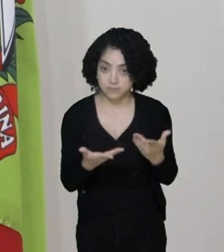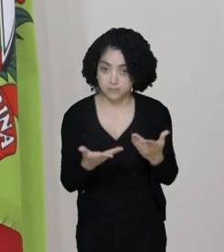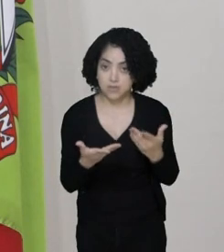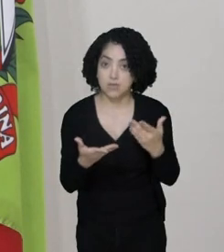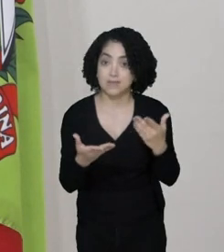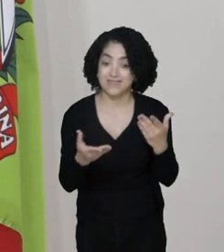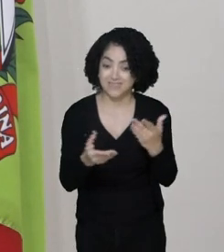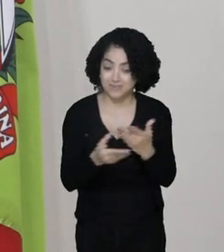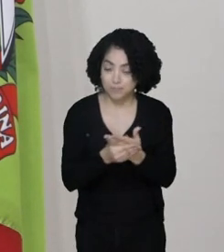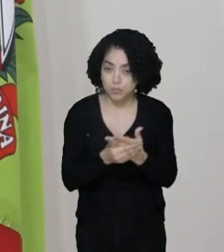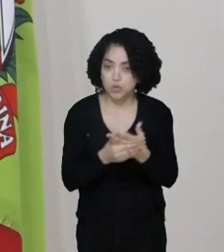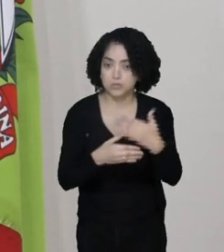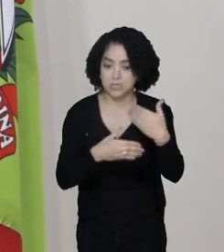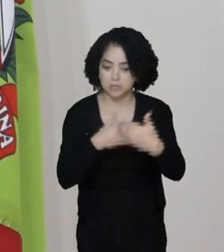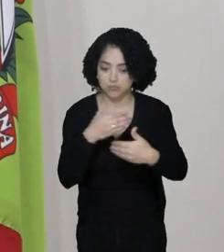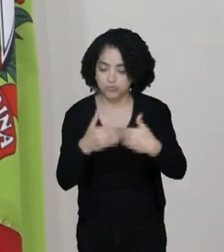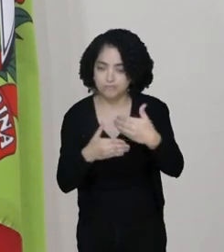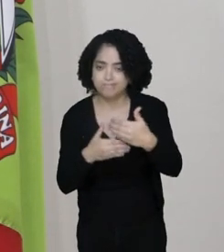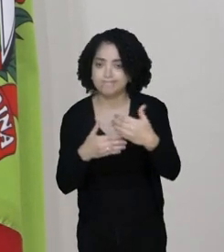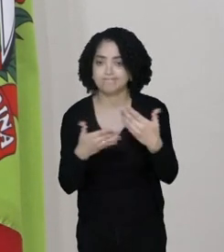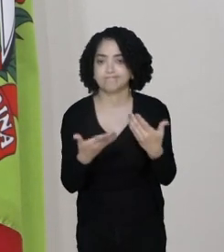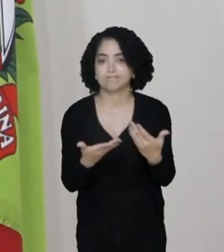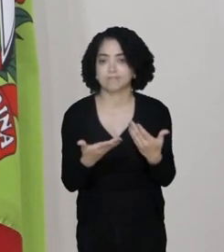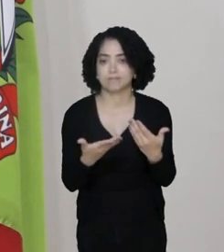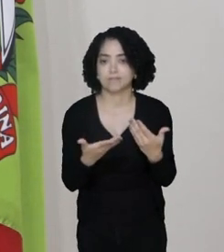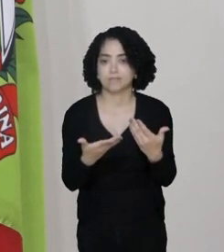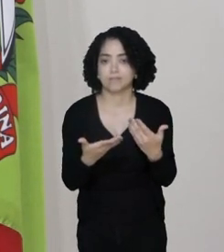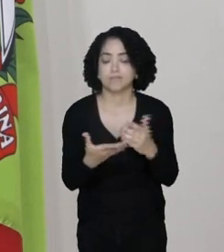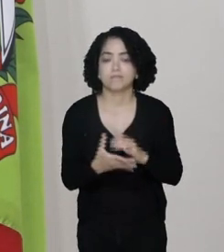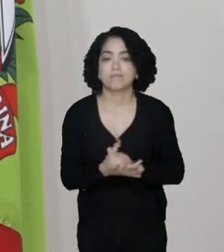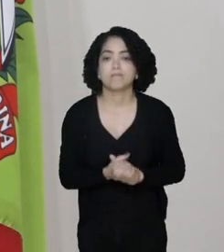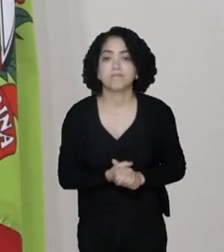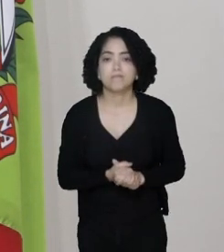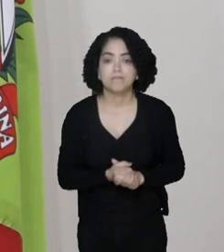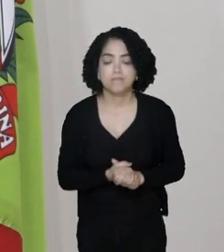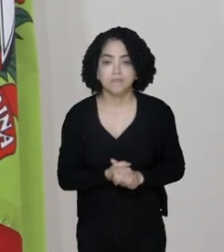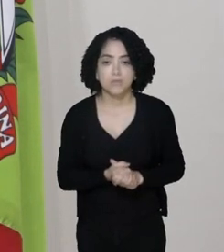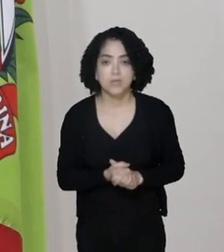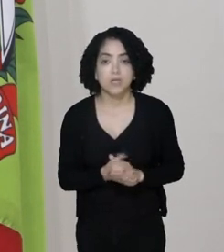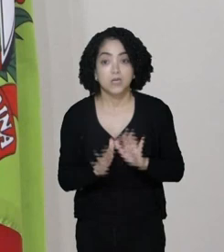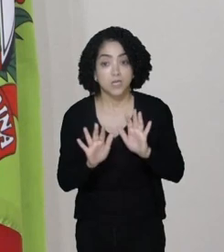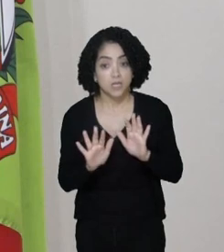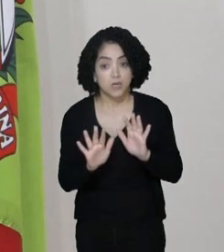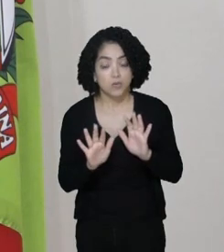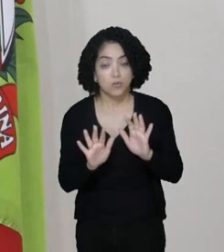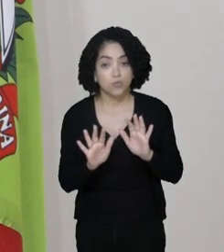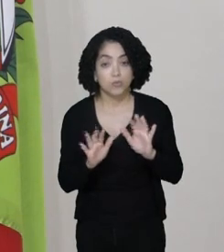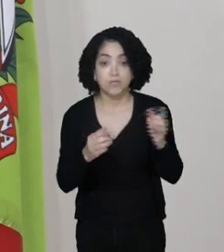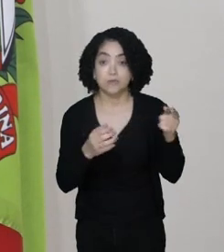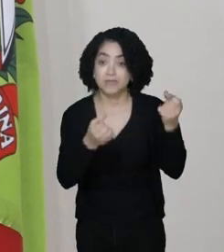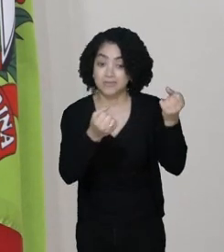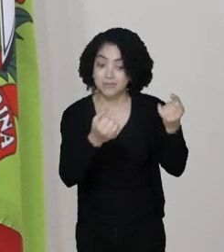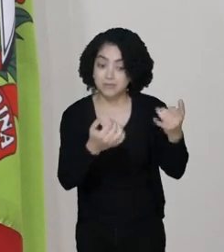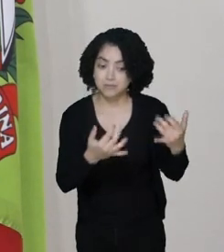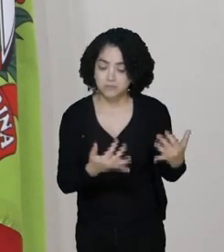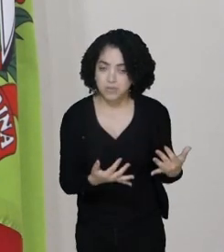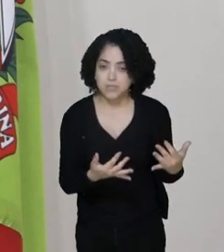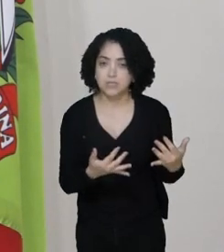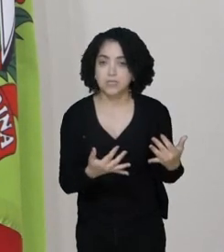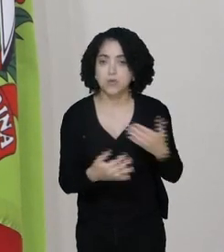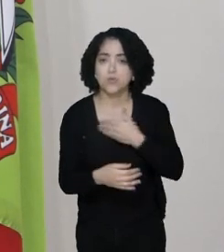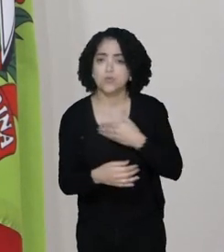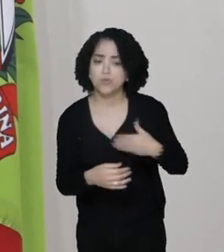processo. Não quero fazer aqui a acusação que eu já fiz ontem. Mas eu quero que me explique por que o governo,